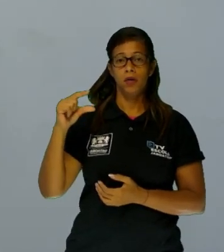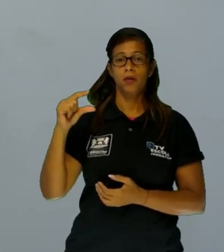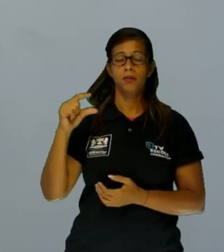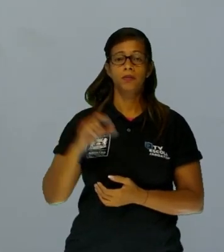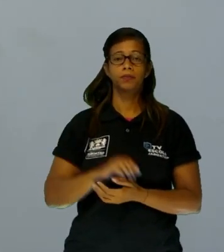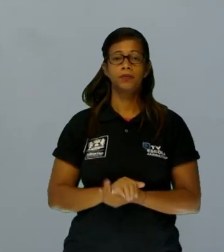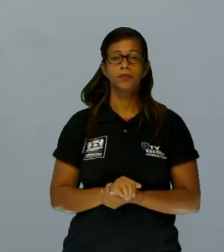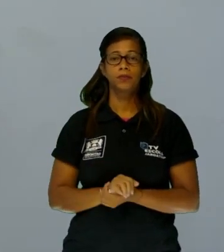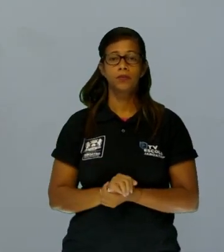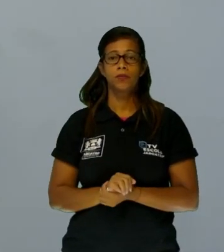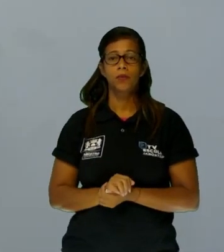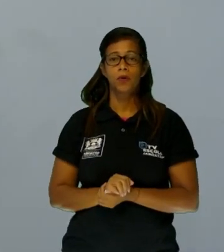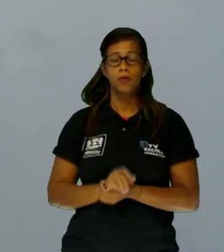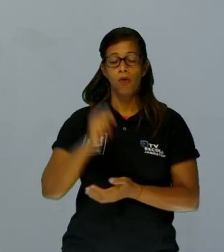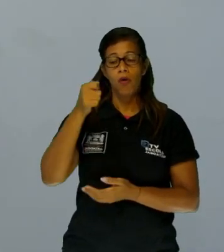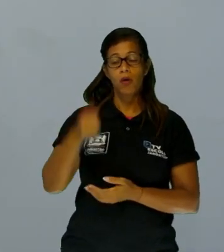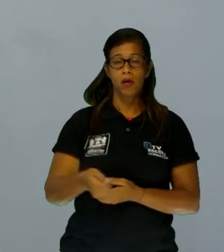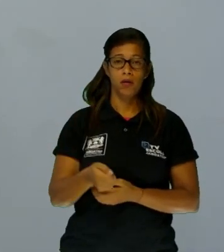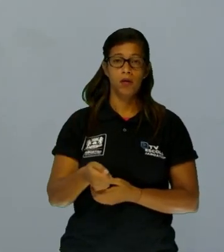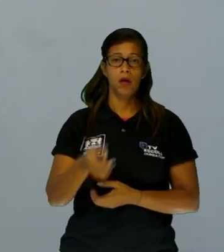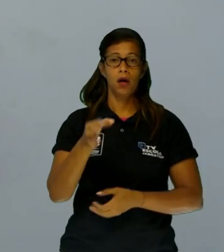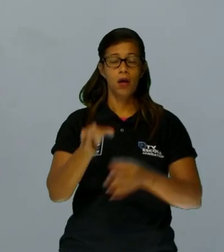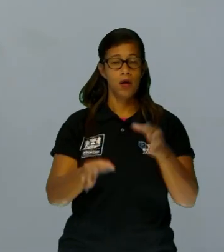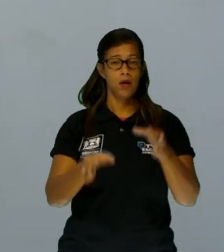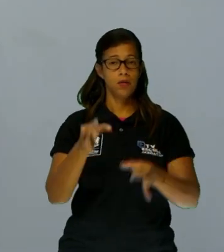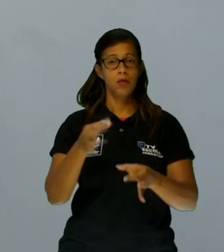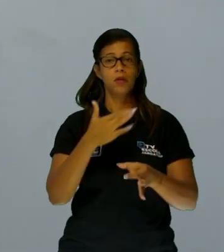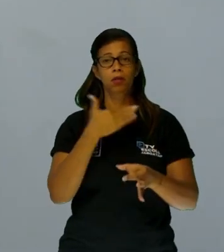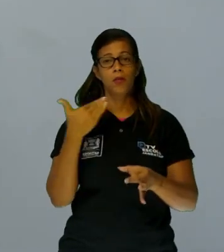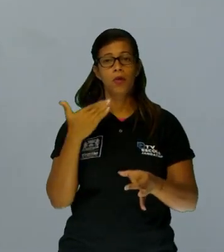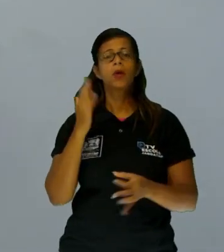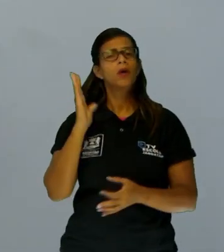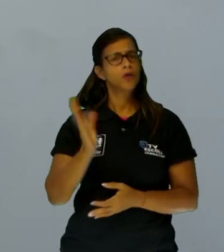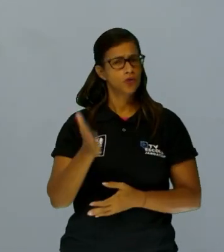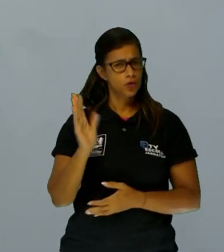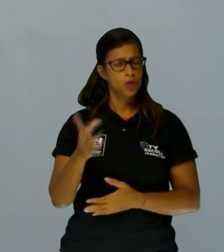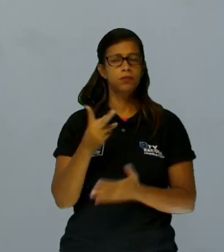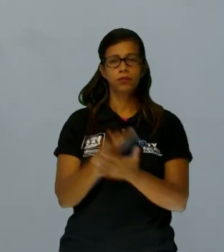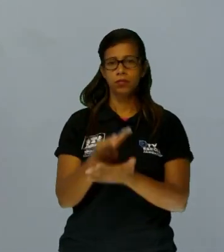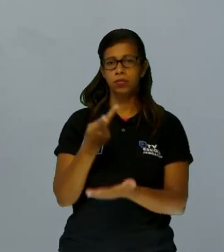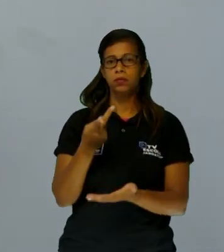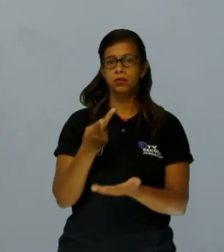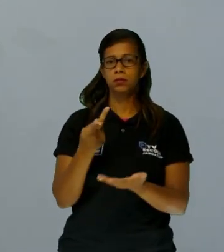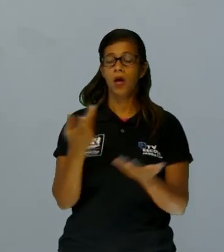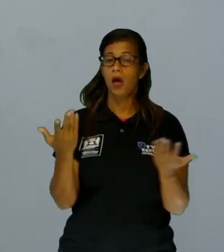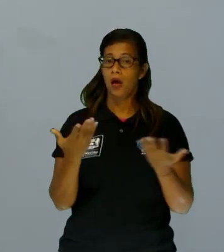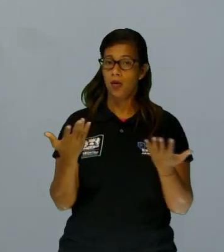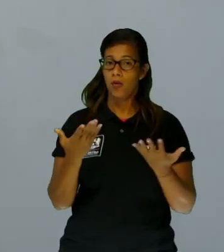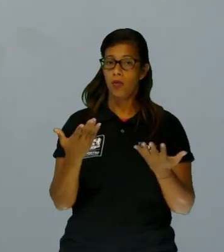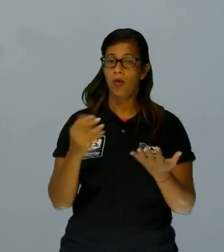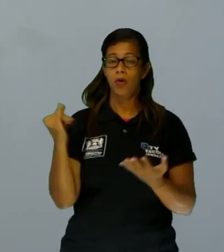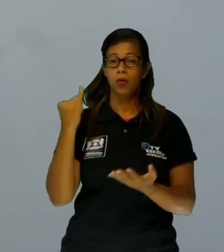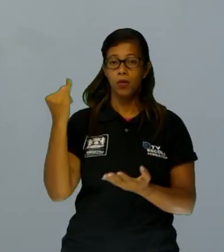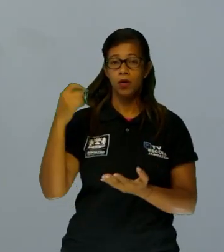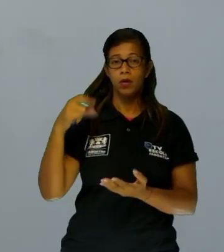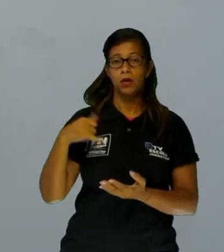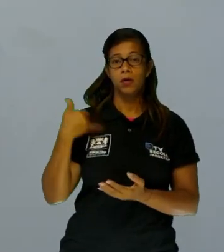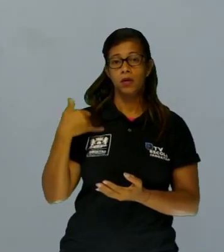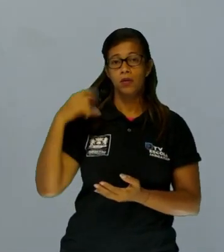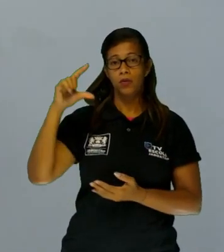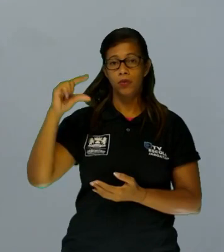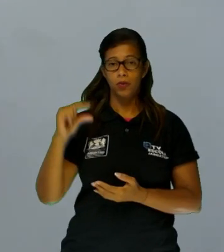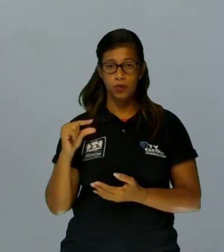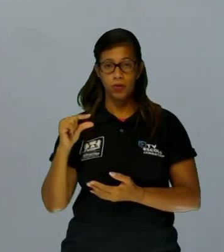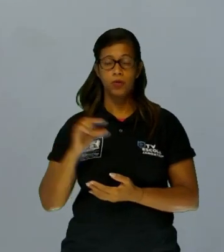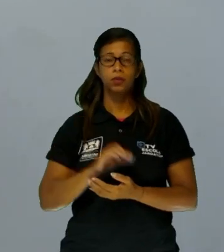justiça morre. Já existe maioridade penal. Ela já foi decretada há muito tempo. A questão é a redução, né? Letra D. A justiça morreu desde